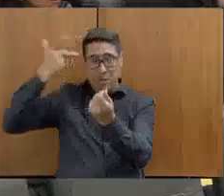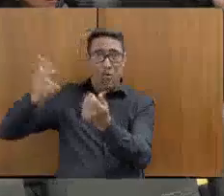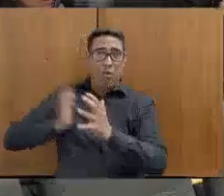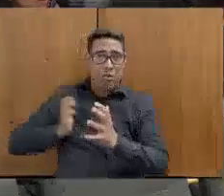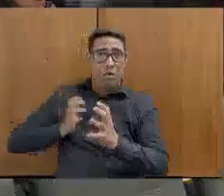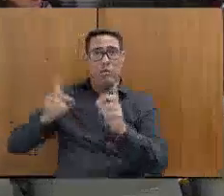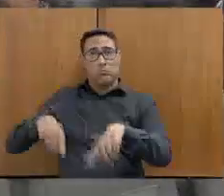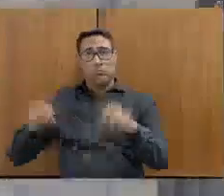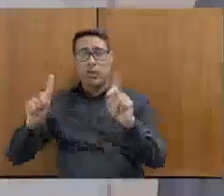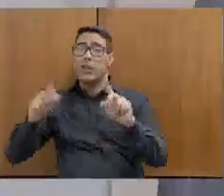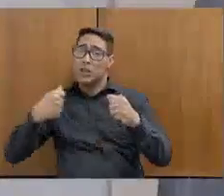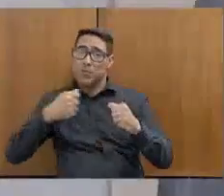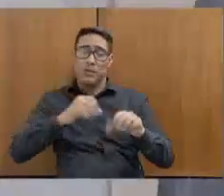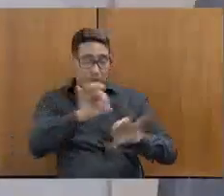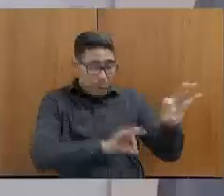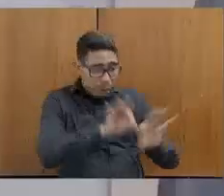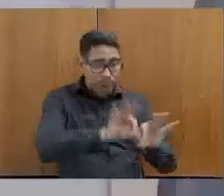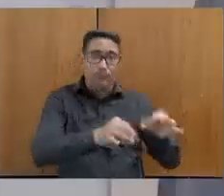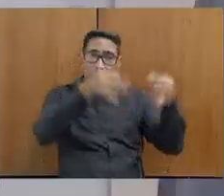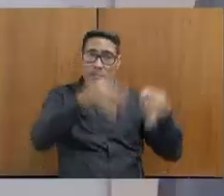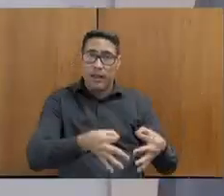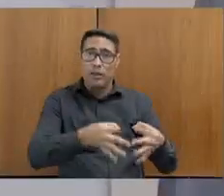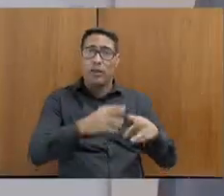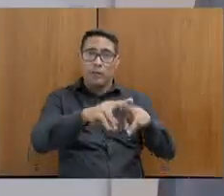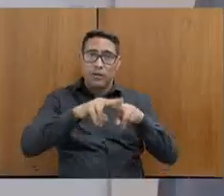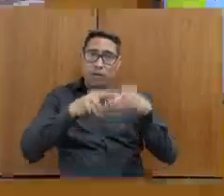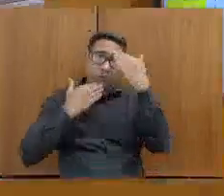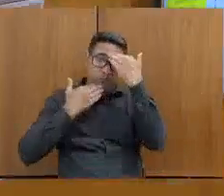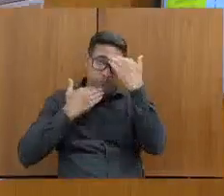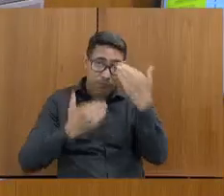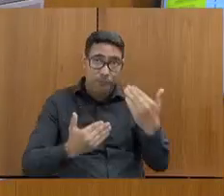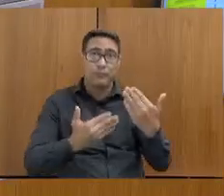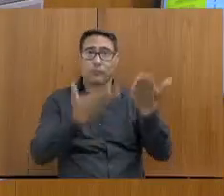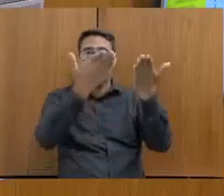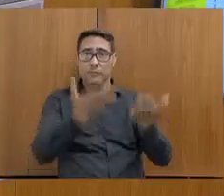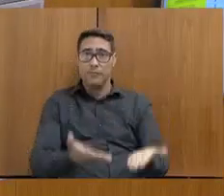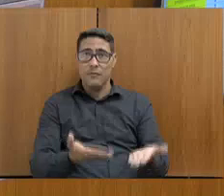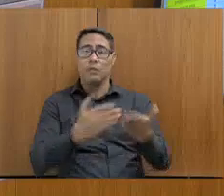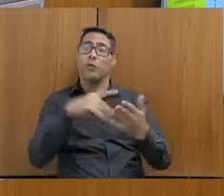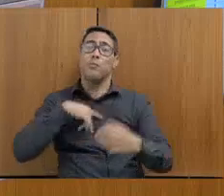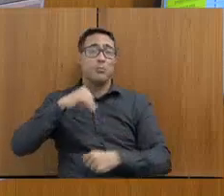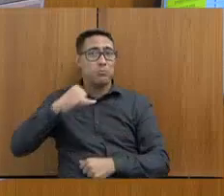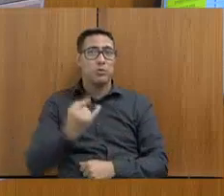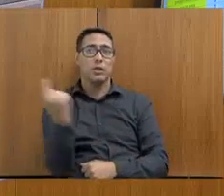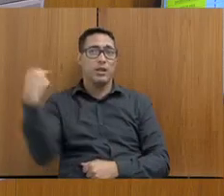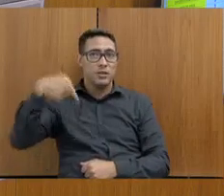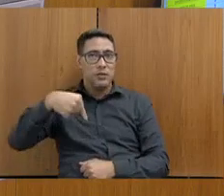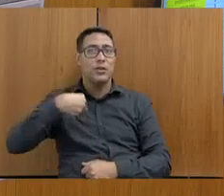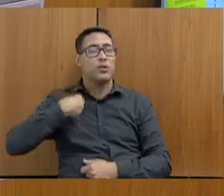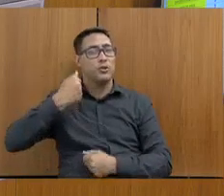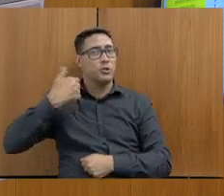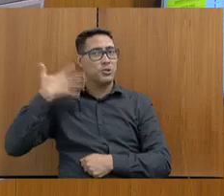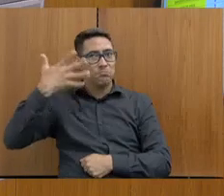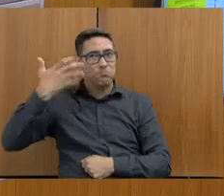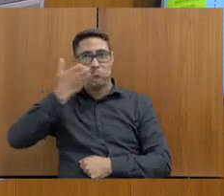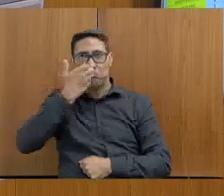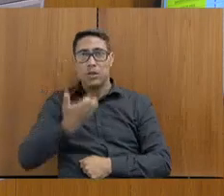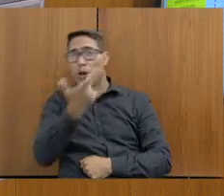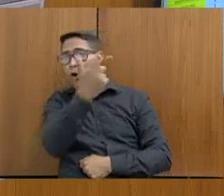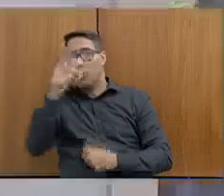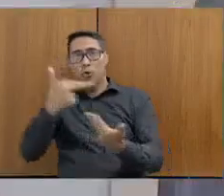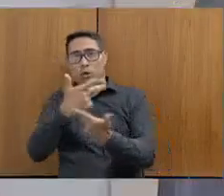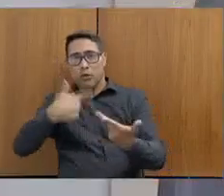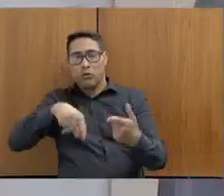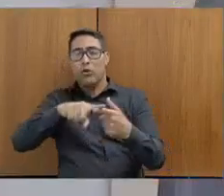para a gente avançar neste segmento. Então, quero agradecer ao senhor pela oportunidade, e qualquer outra questão que surgir no